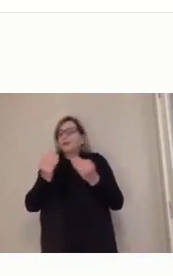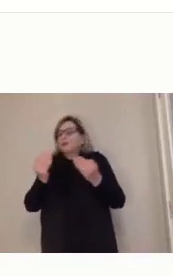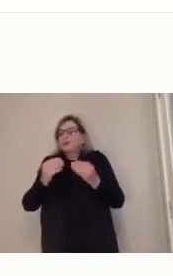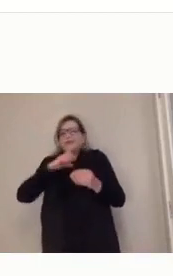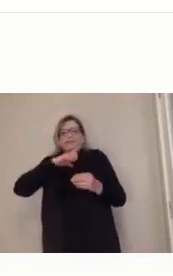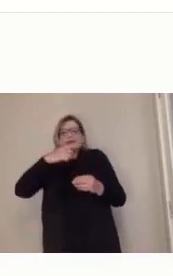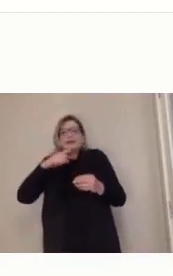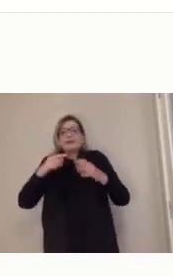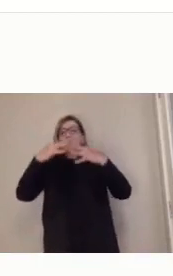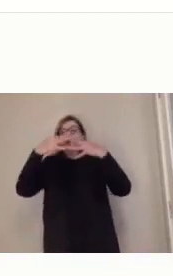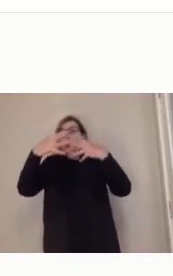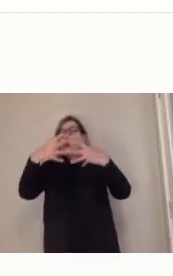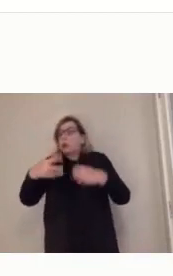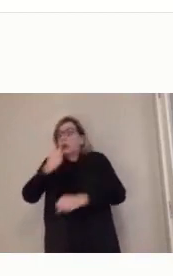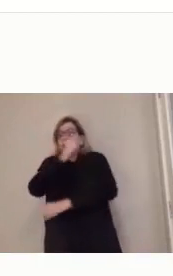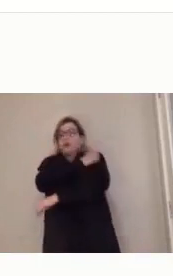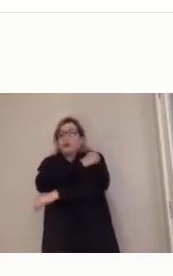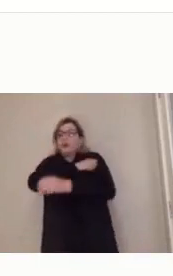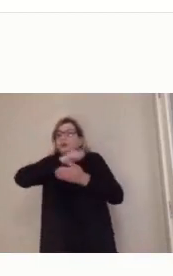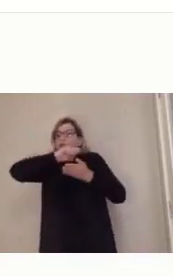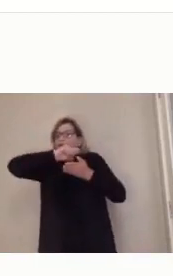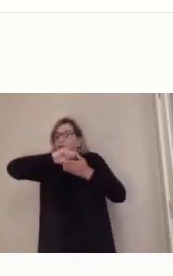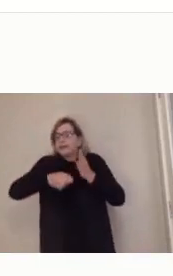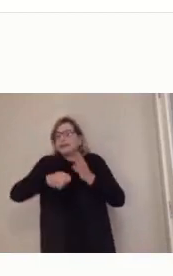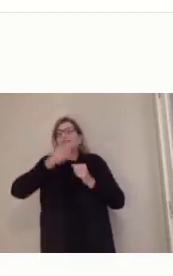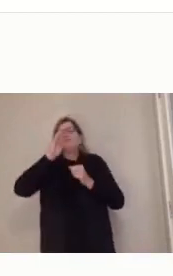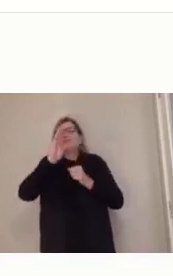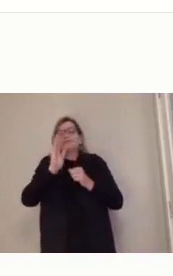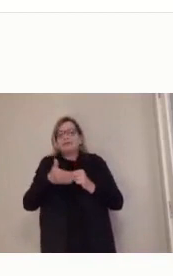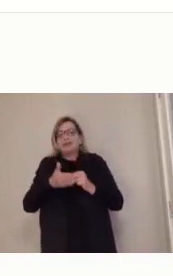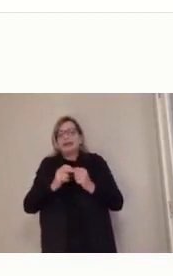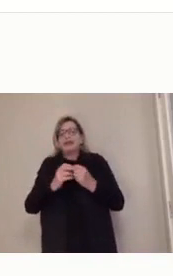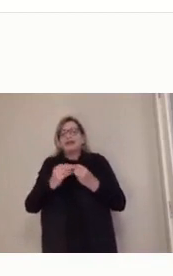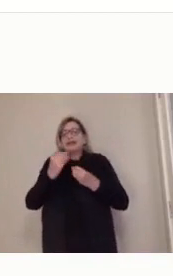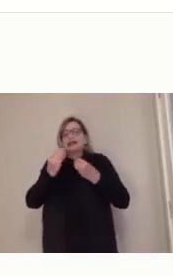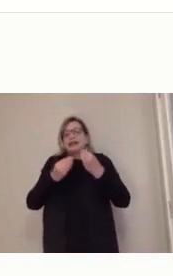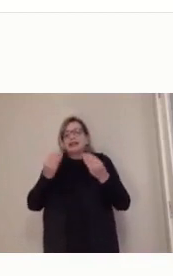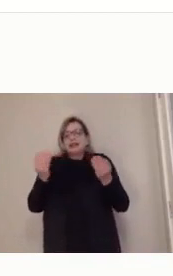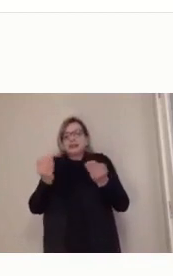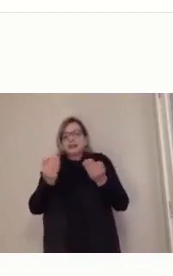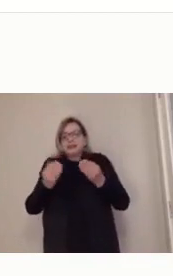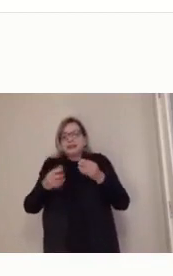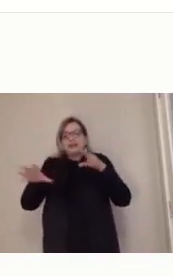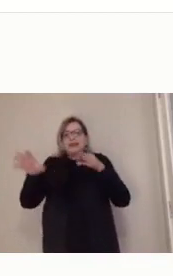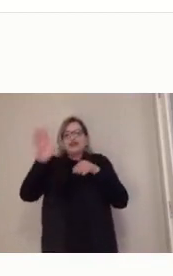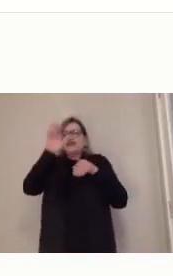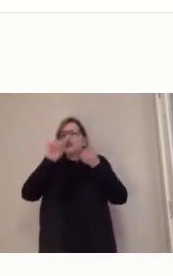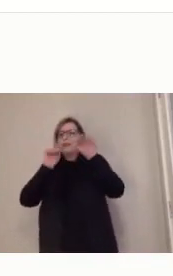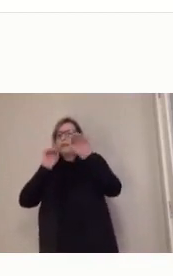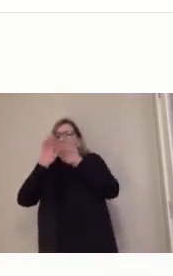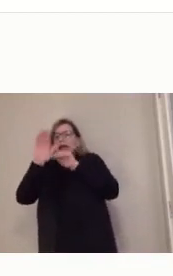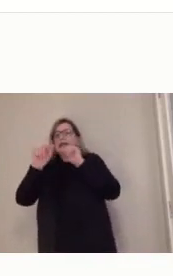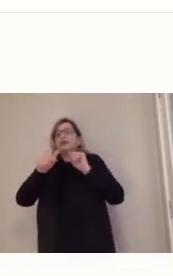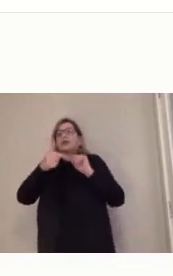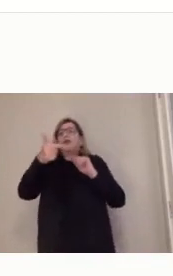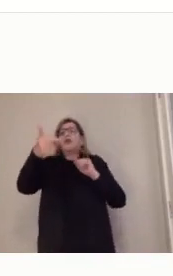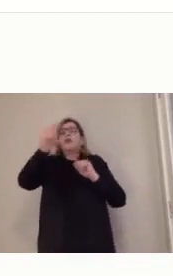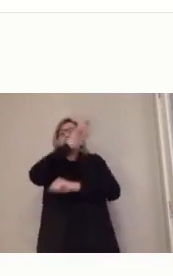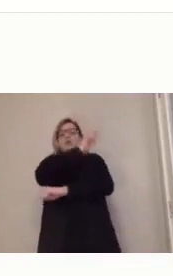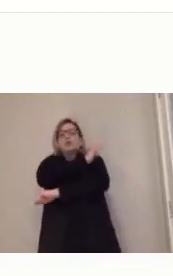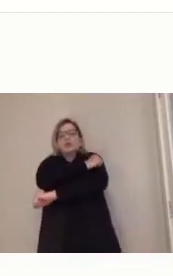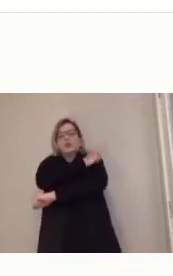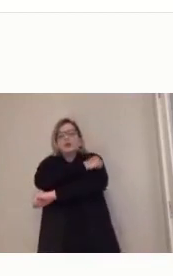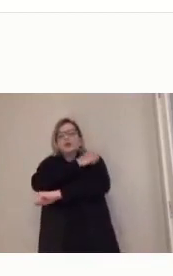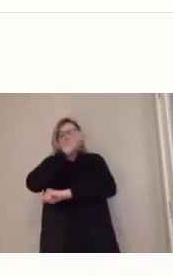alunos matriculados no curso, ainda estamos em fase de chamamento da segunda, da segunda chamada de